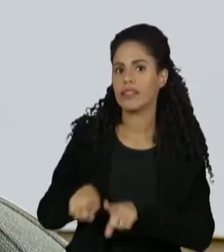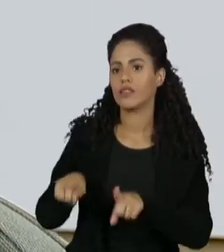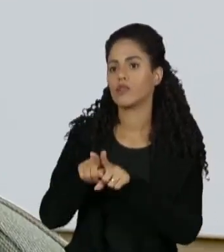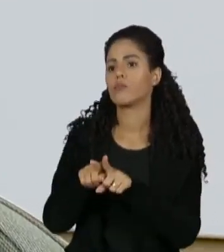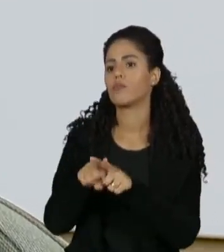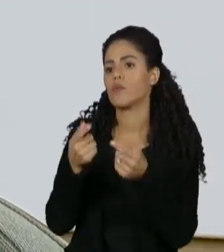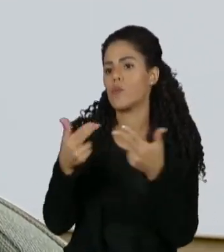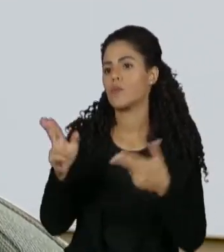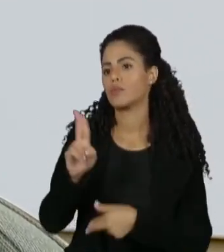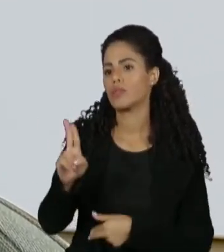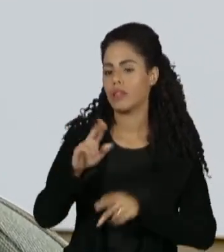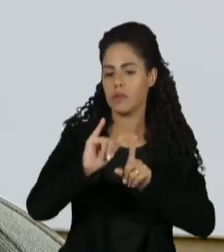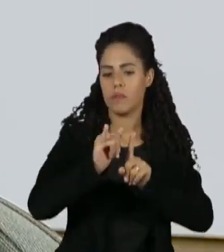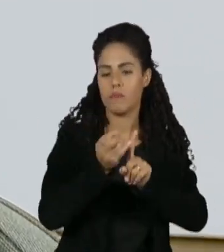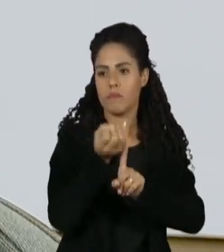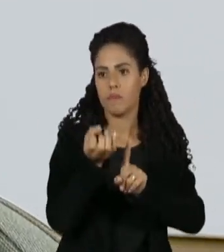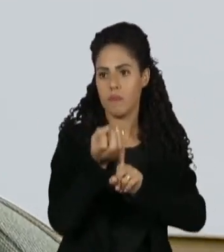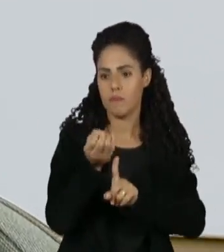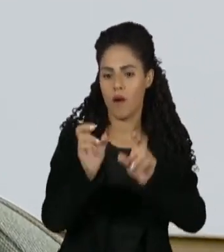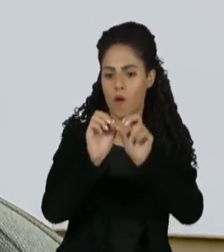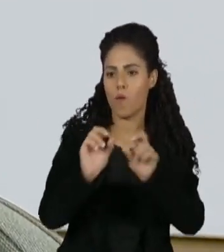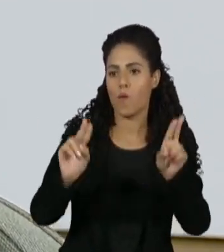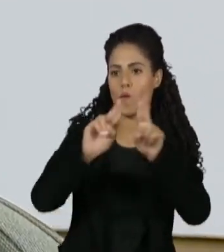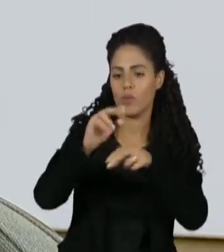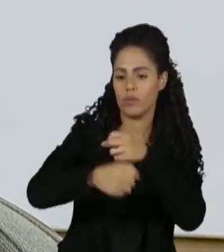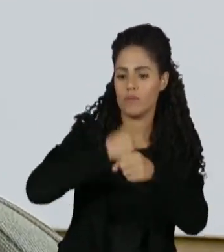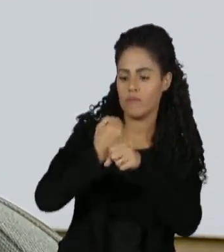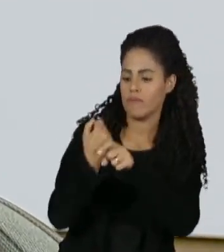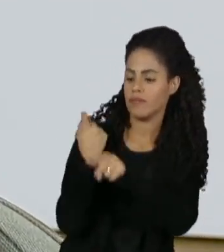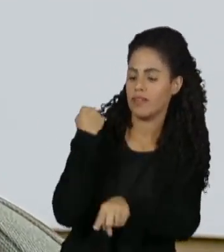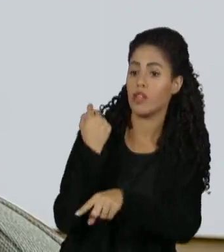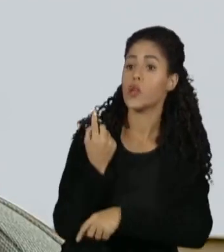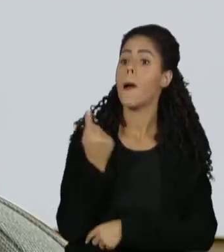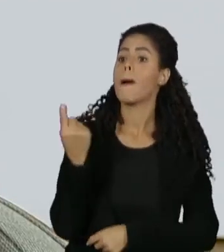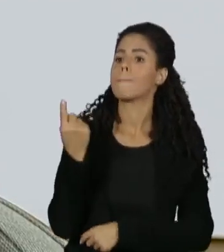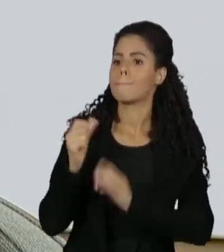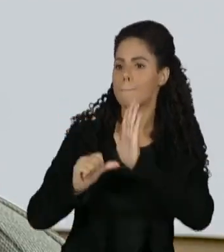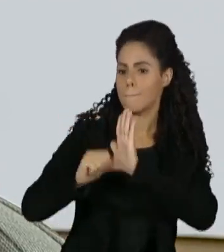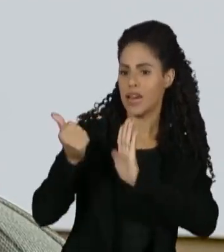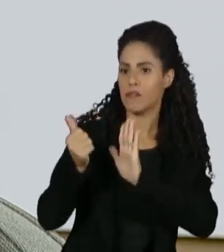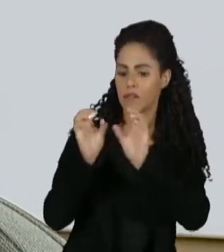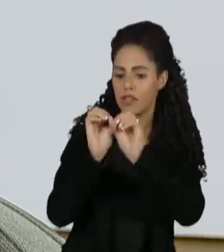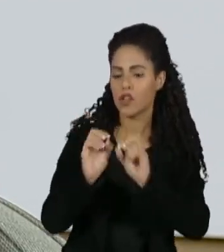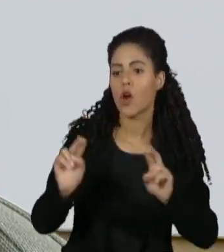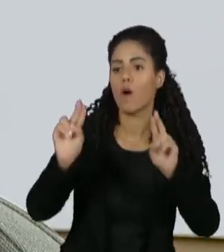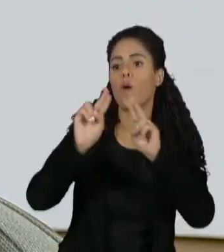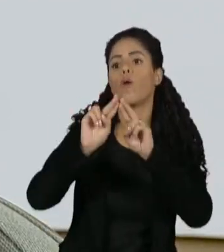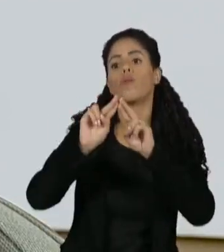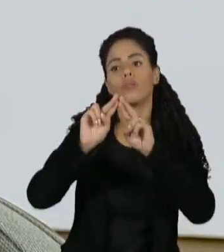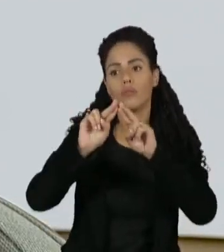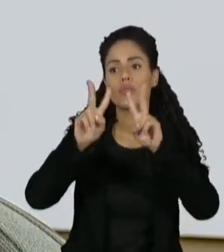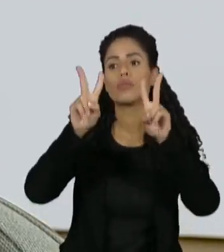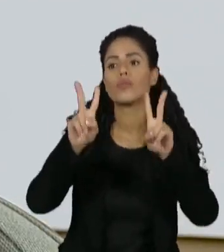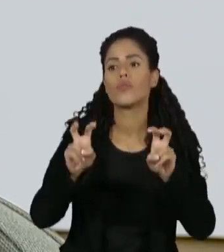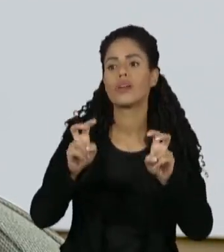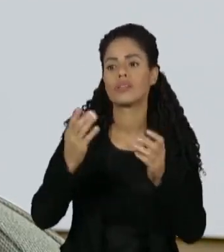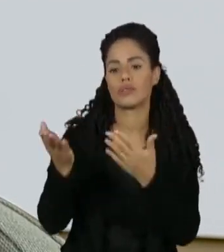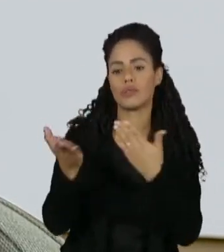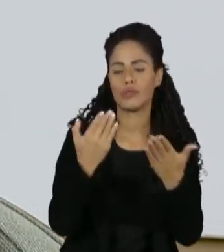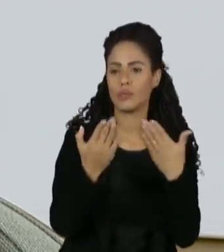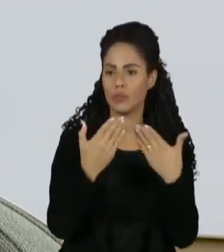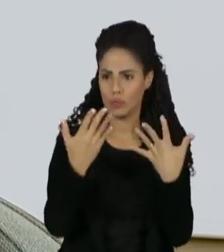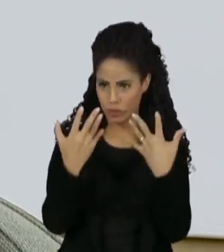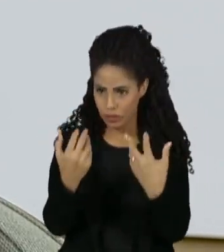muito parecidas no discurso que eu fiz na ONU no ano passado, primeira vez que as Nações Unidas abriram suas portas para tratar desse tema.